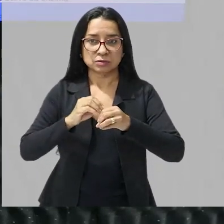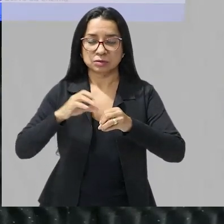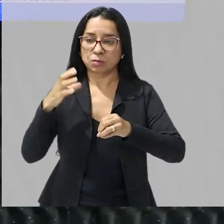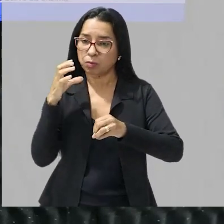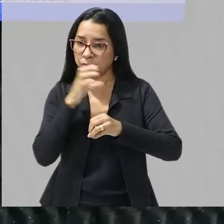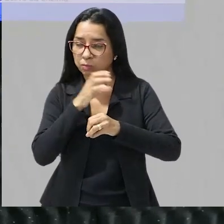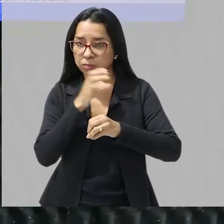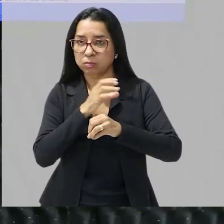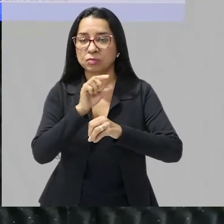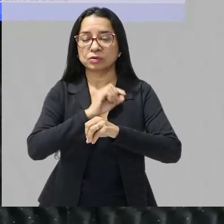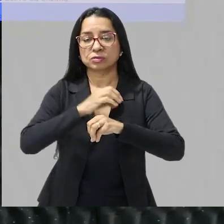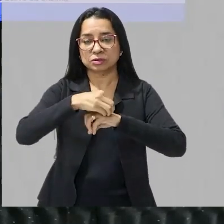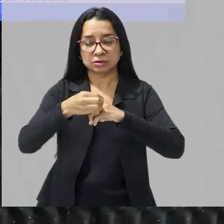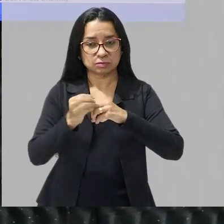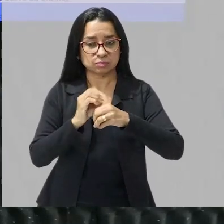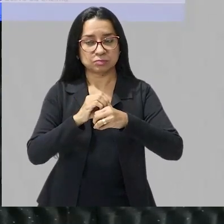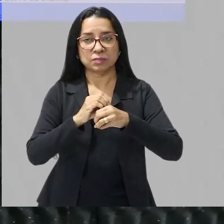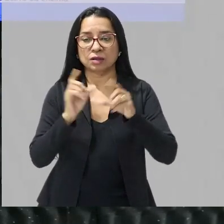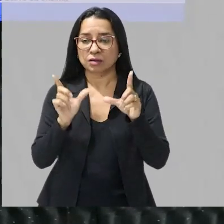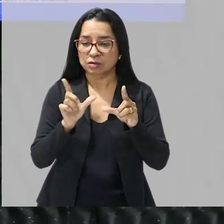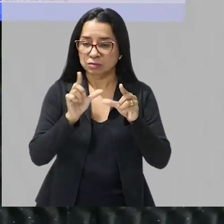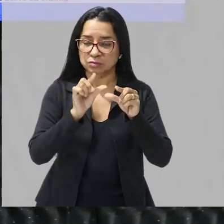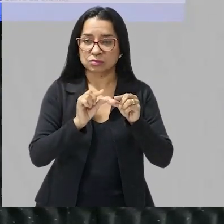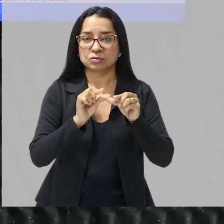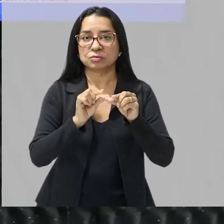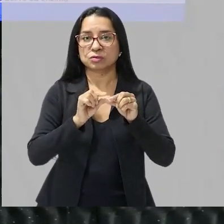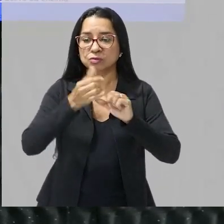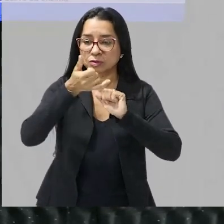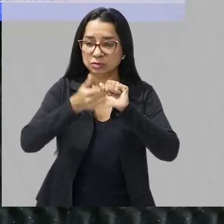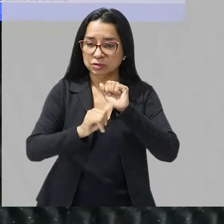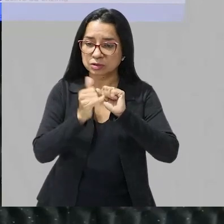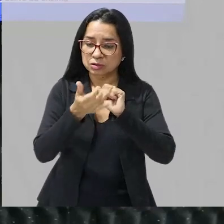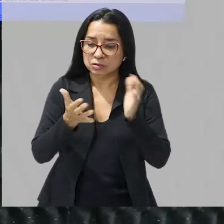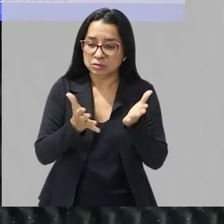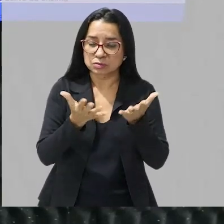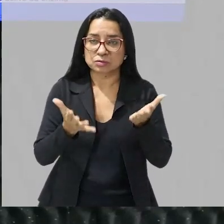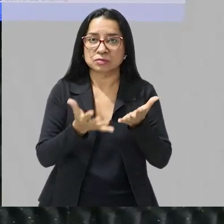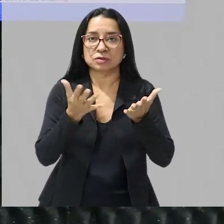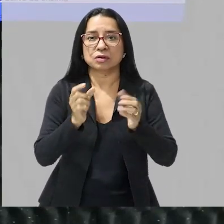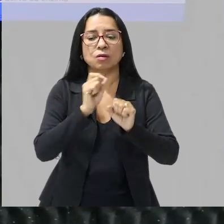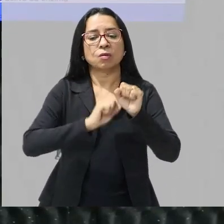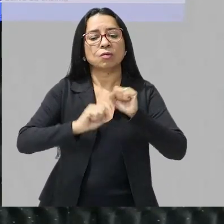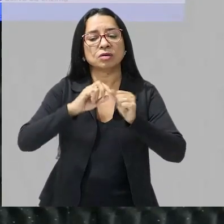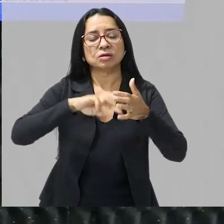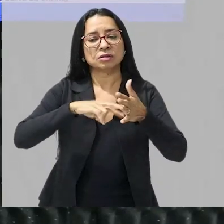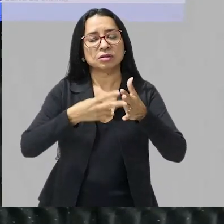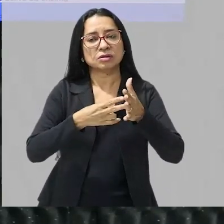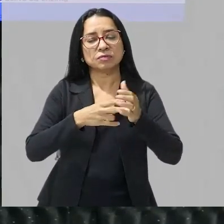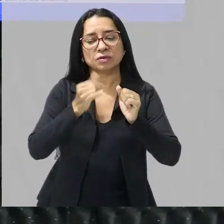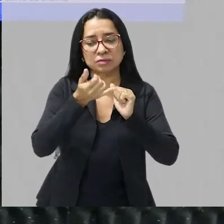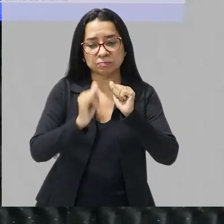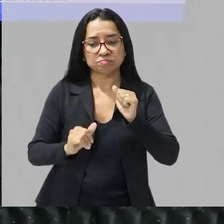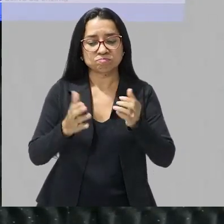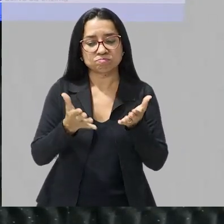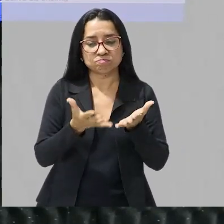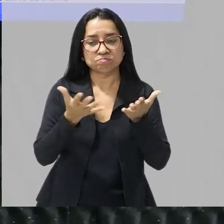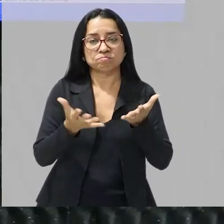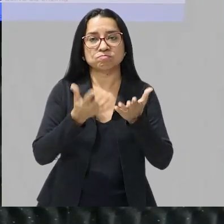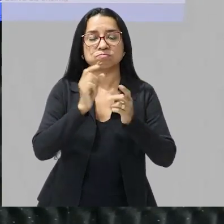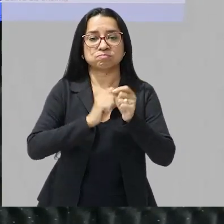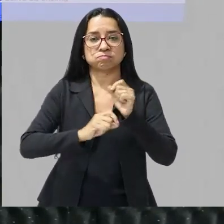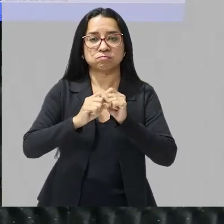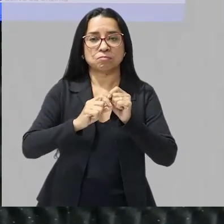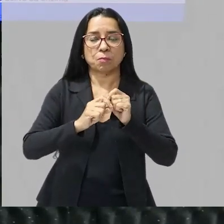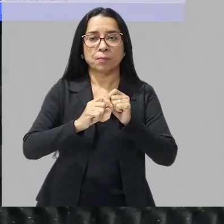de uma reação química e diminui a energia de ativação o que que é energia de ativação? energia de ativação